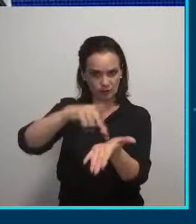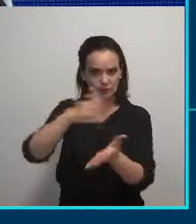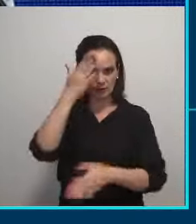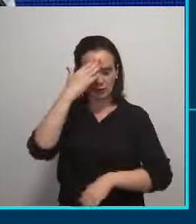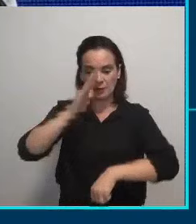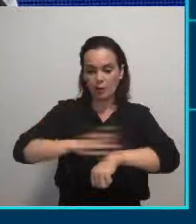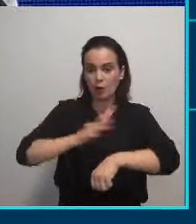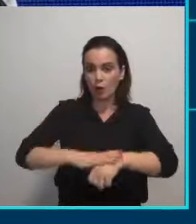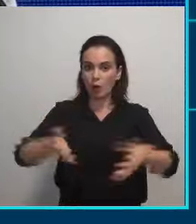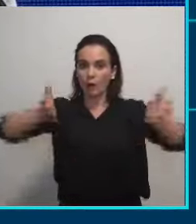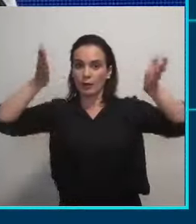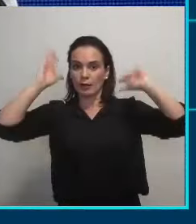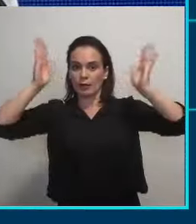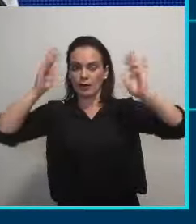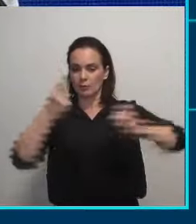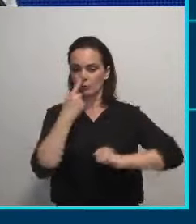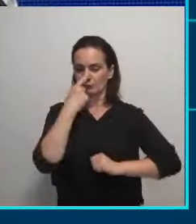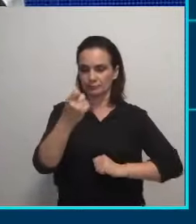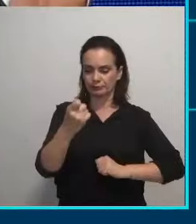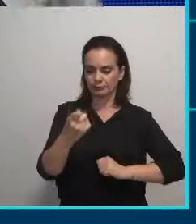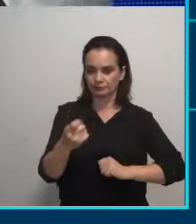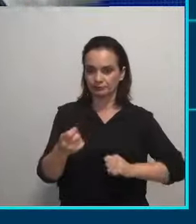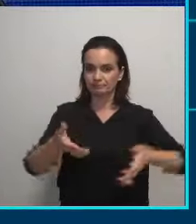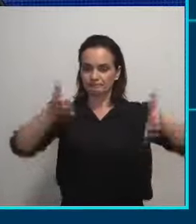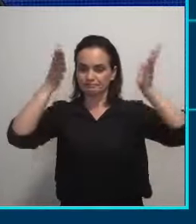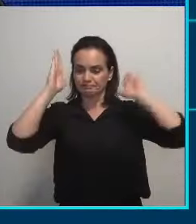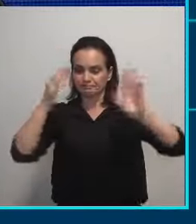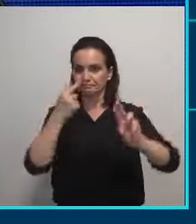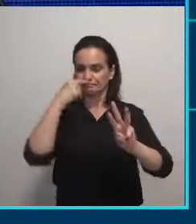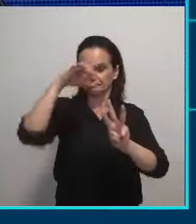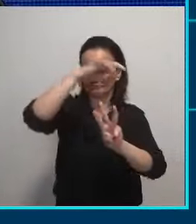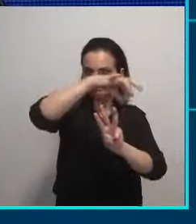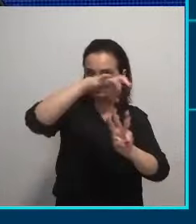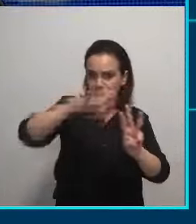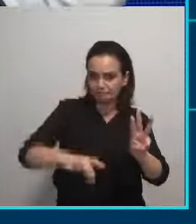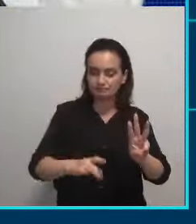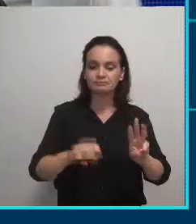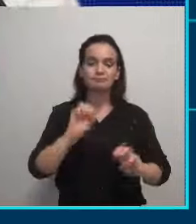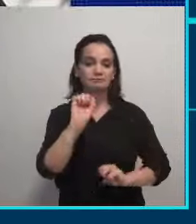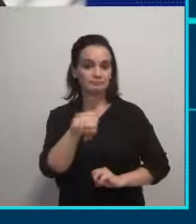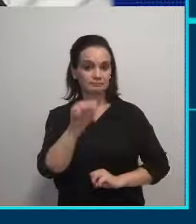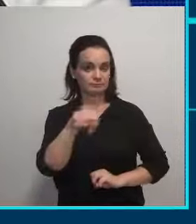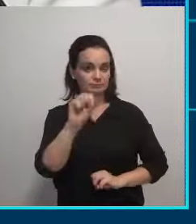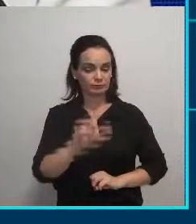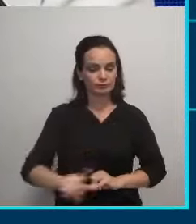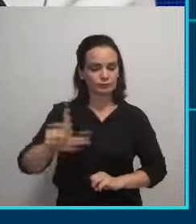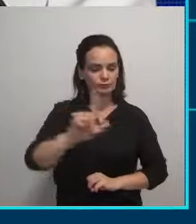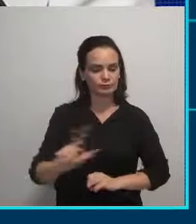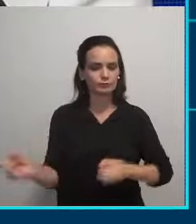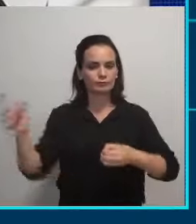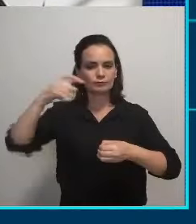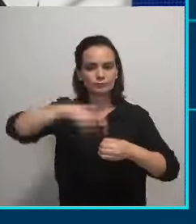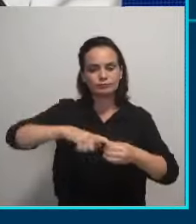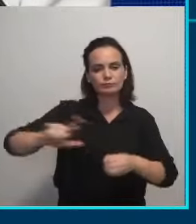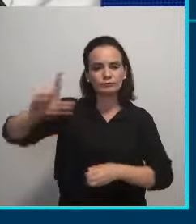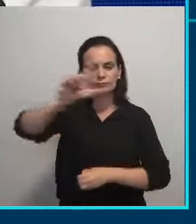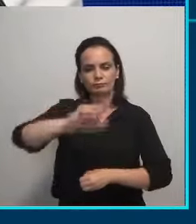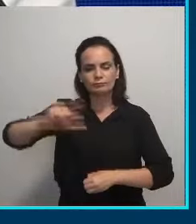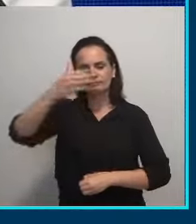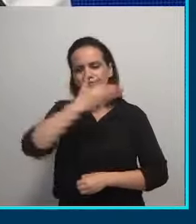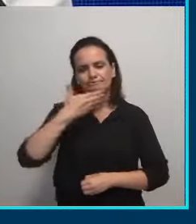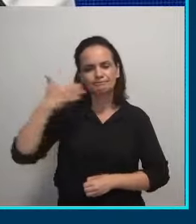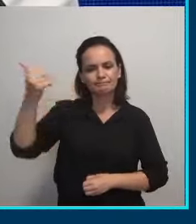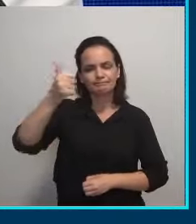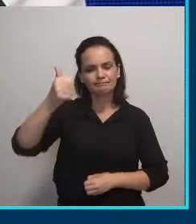caminhão de lixo, o horário que passa o caminhão da coleta seletiva. E aí, sim, Londrina vai voltar a ser a melhor cidade do planeta, inclusive,